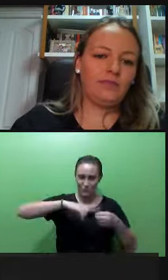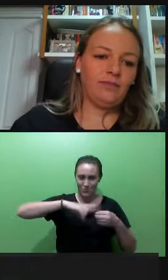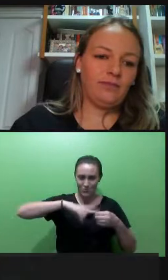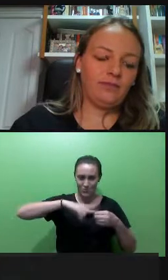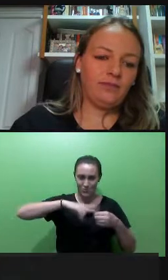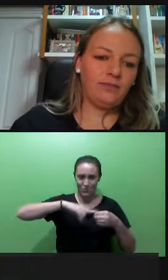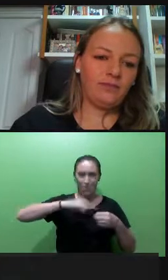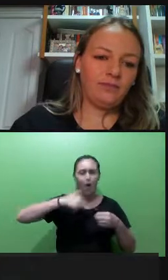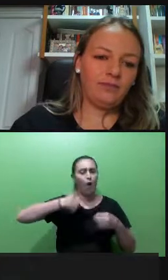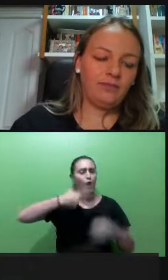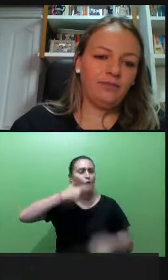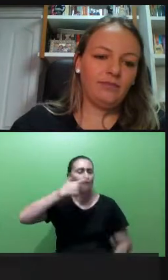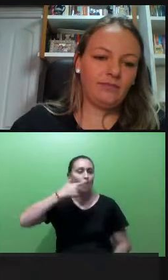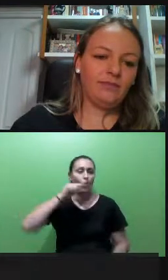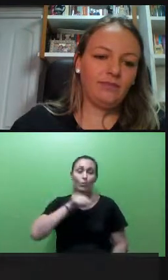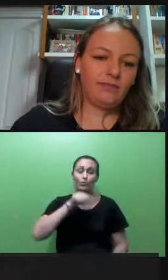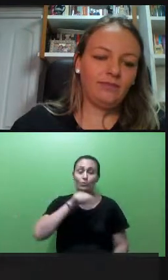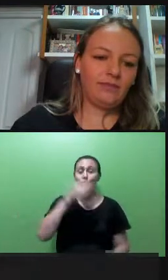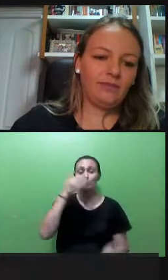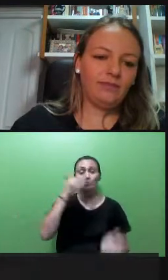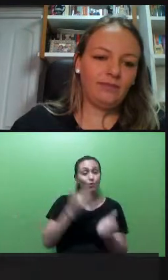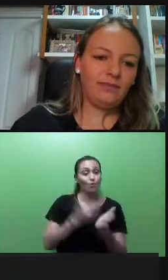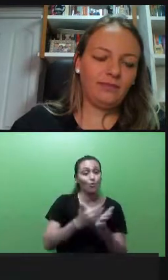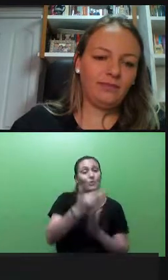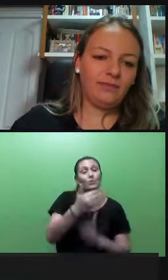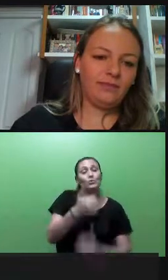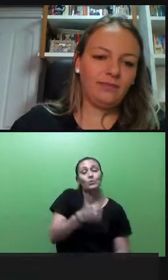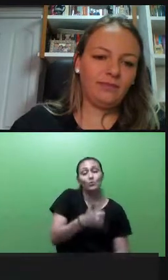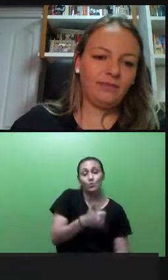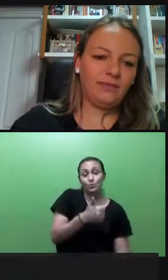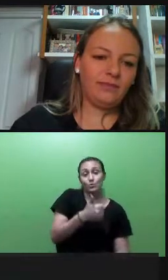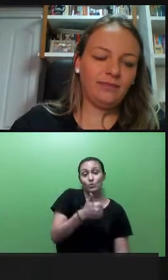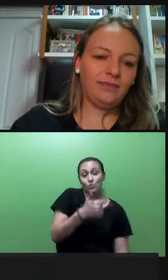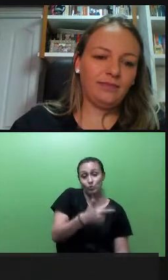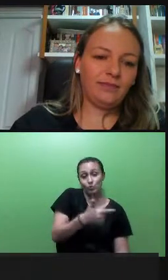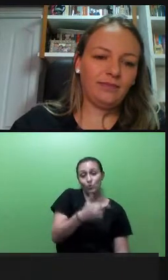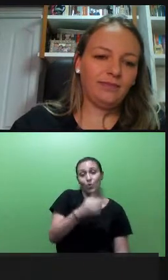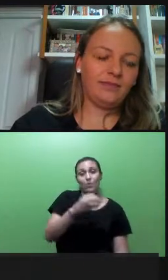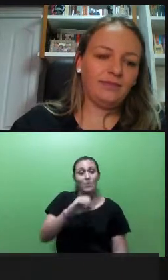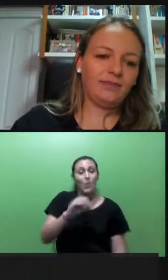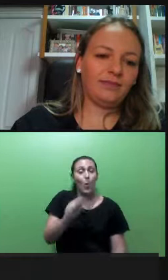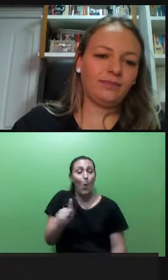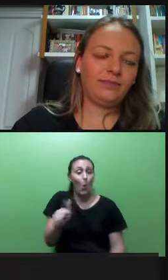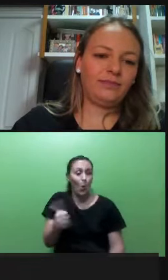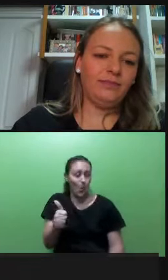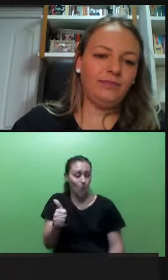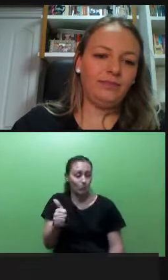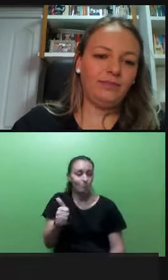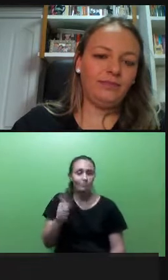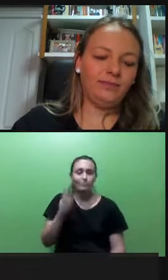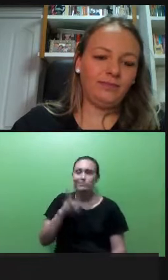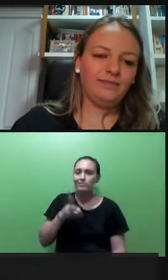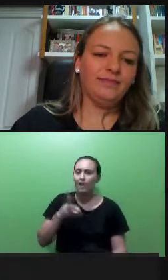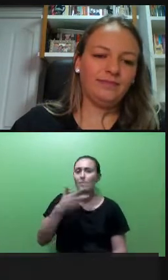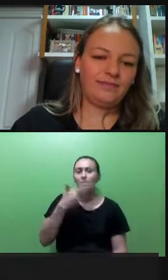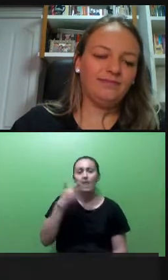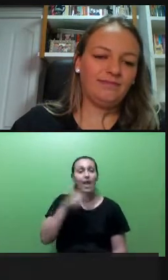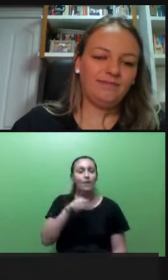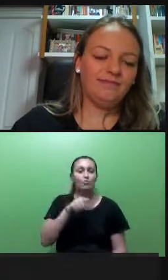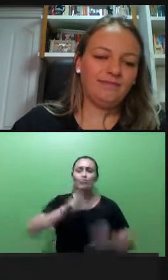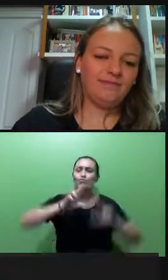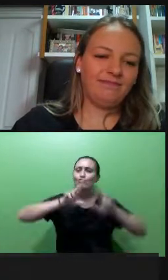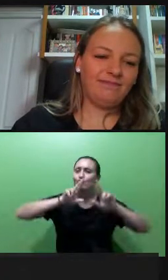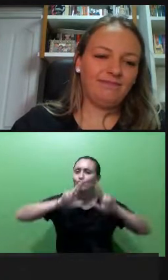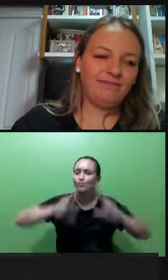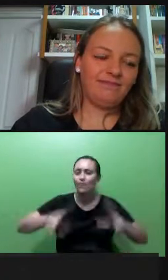2011 presente no IFRS. Desde a criação dos núcleos, a diferença que isso fez, sabe, em termos